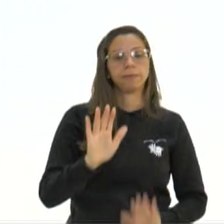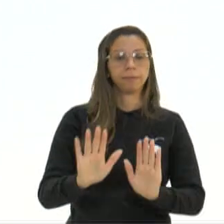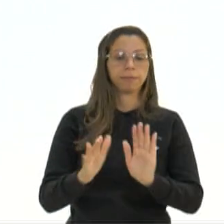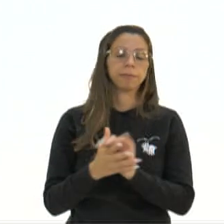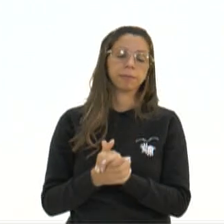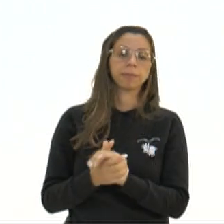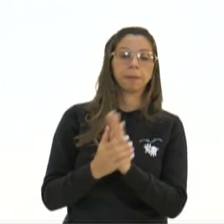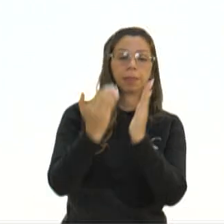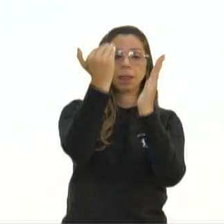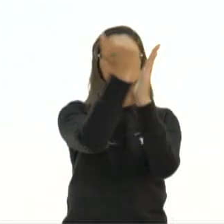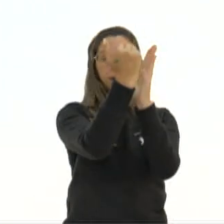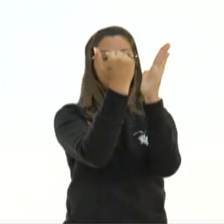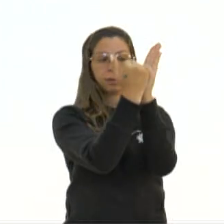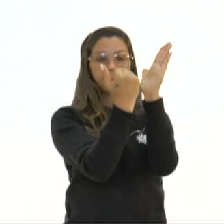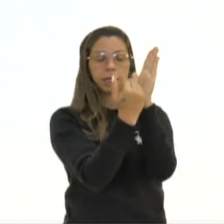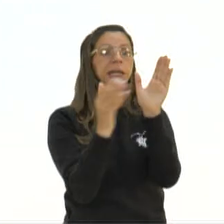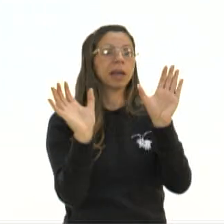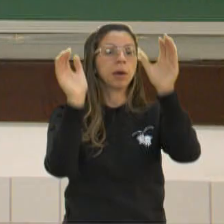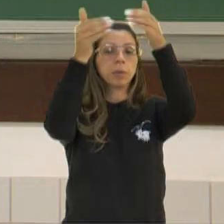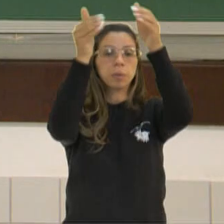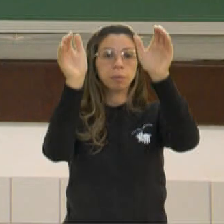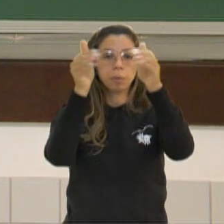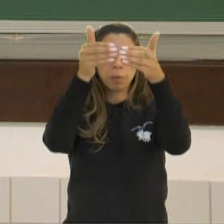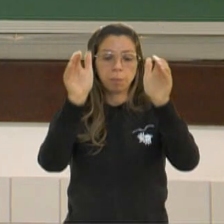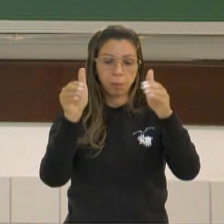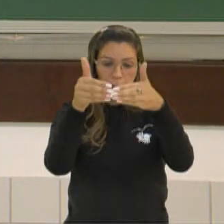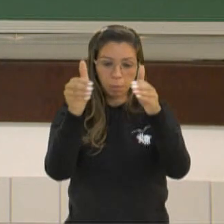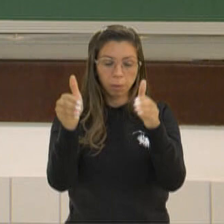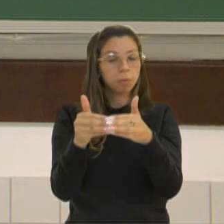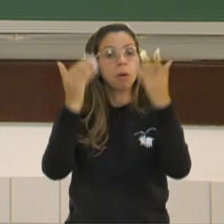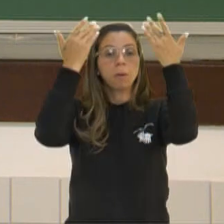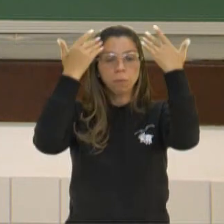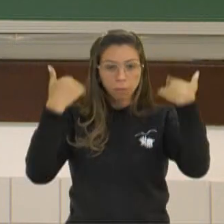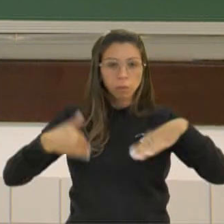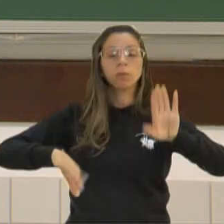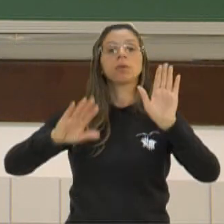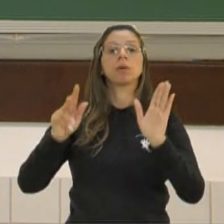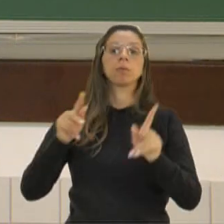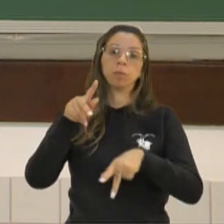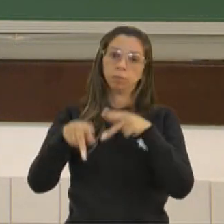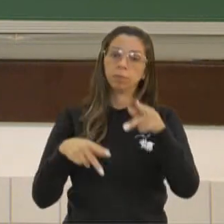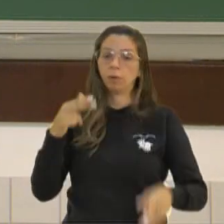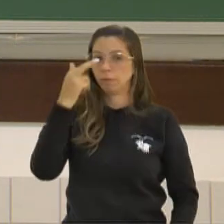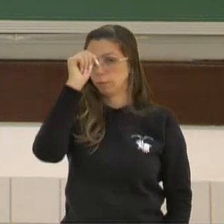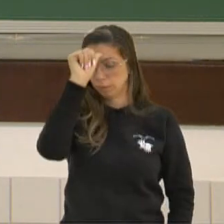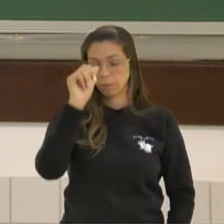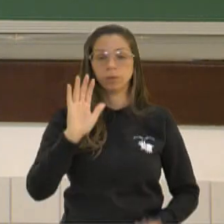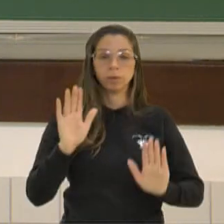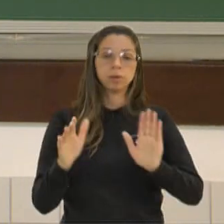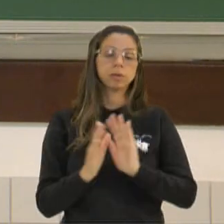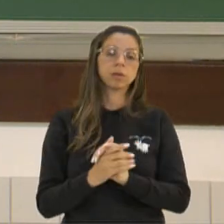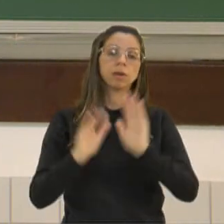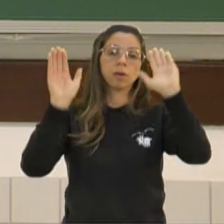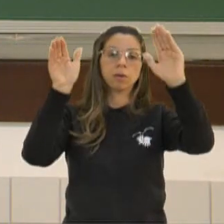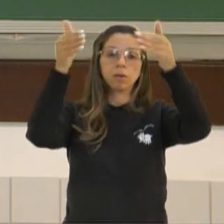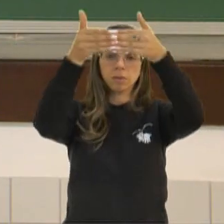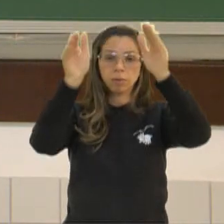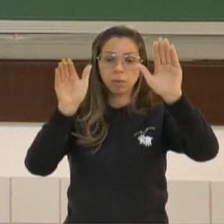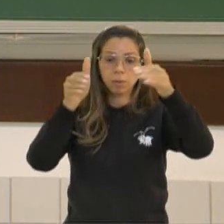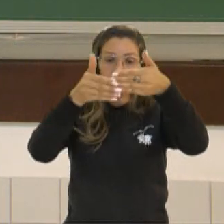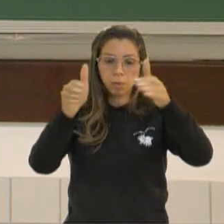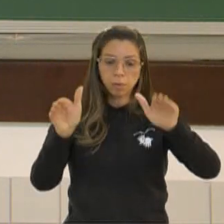divisão de castas já era uma coisa natural do povo indiano, que eles já se dividiam de acordo com as suas